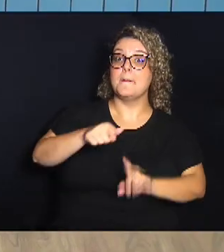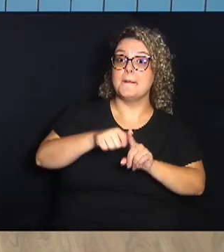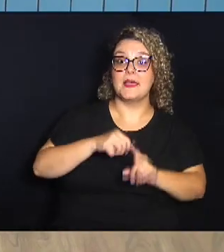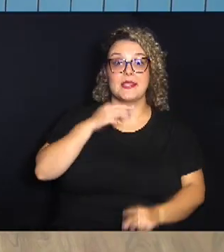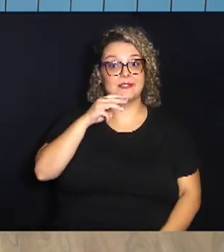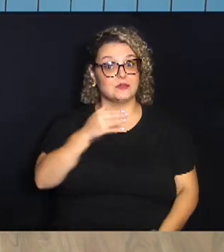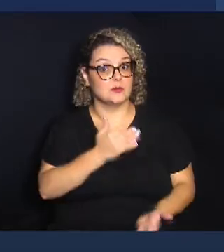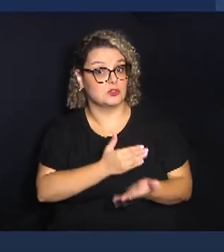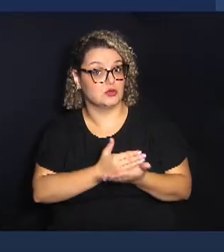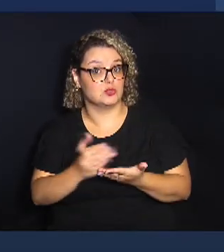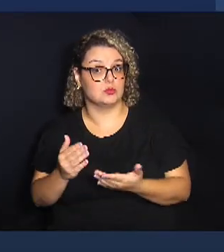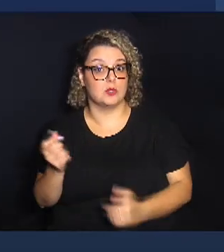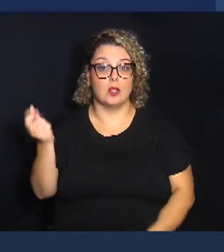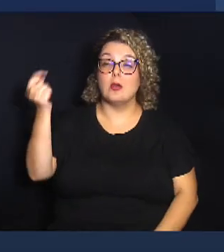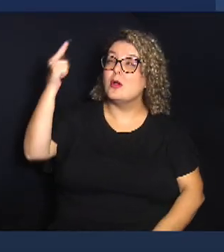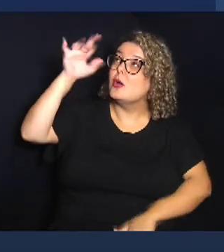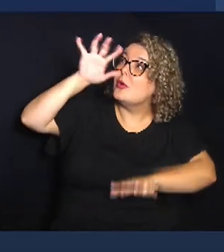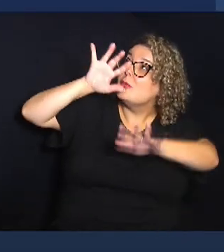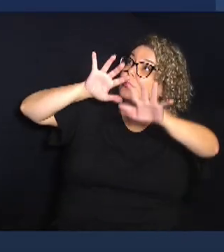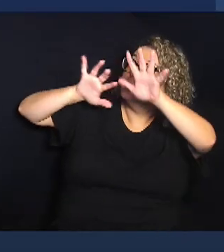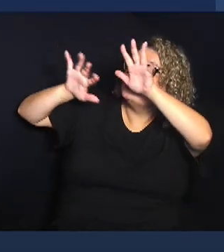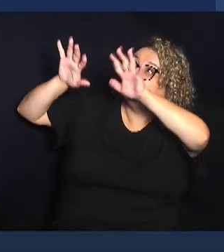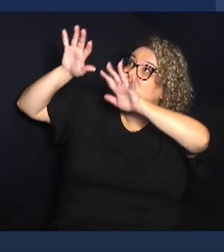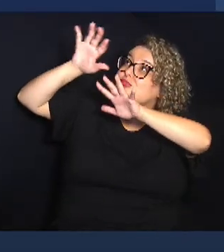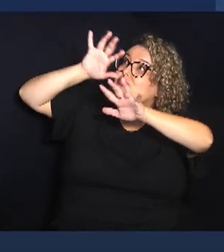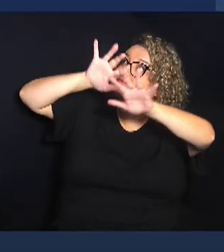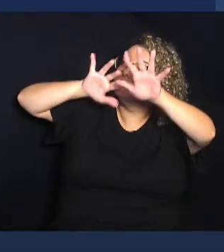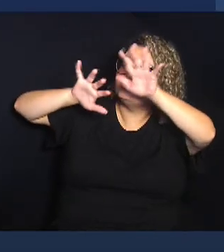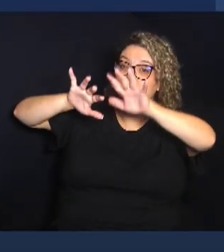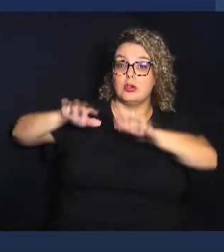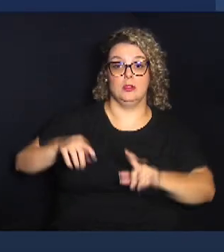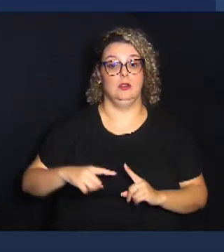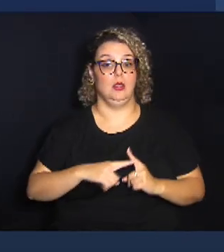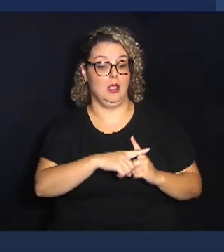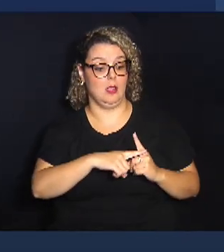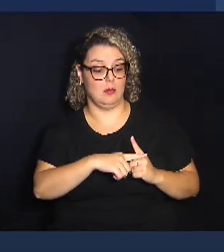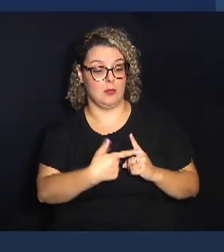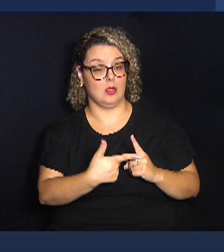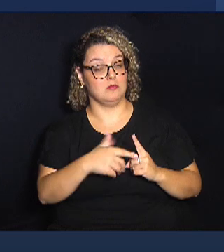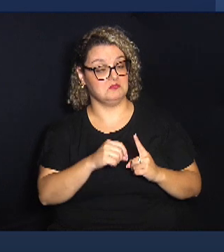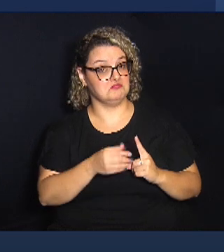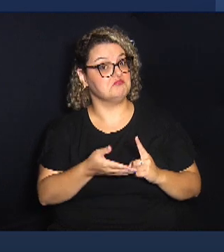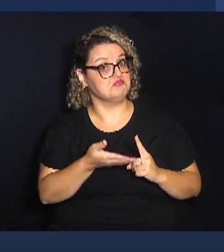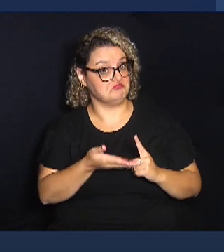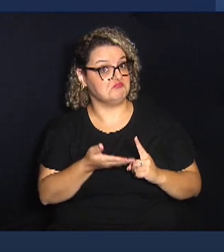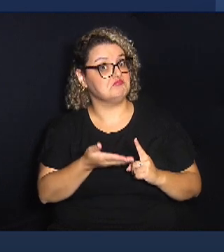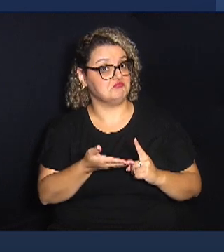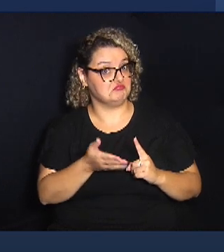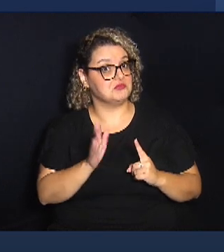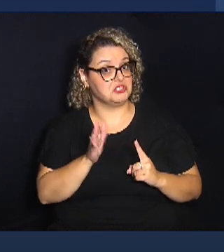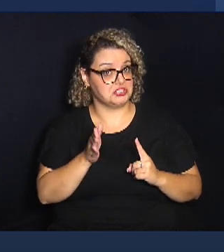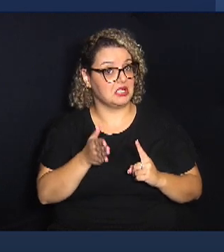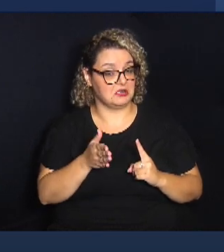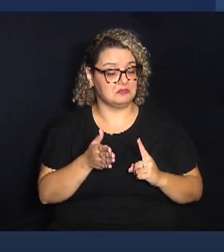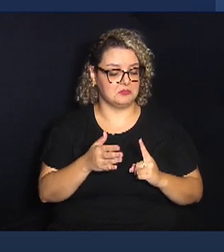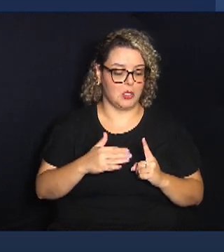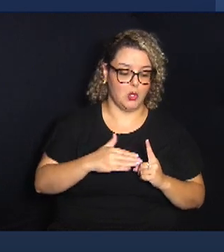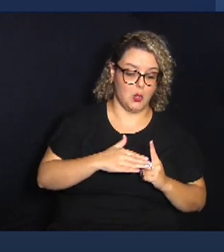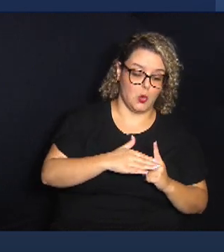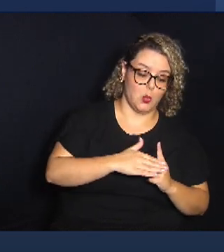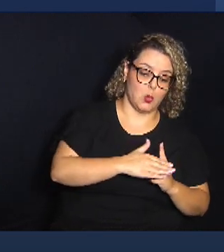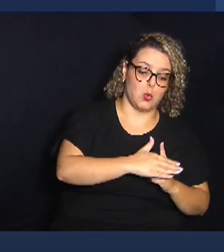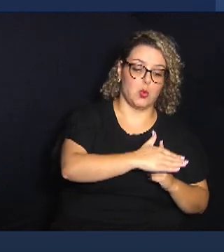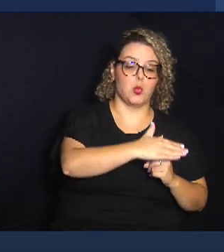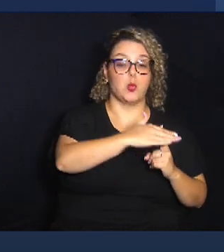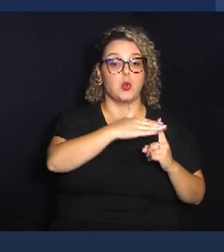começando, com o sol aparecendo entre nuvens. A mínima de 20 graus já é uma mínima elevada. Ao longo do dia,